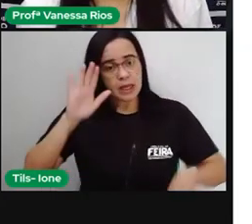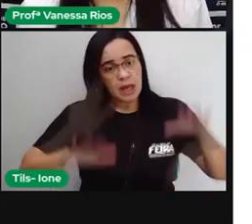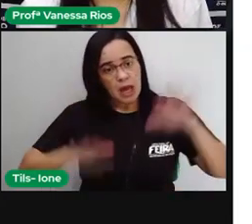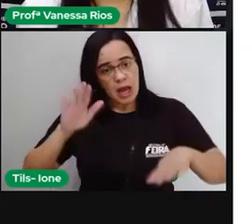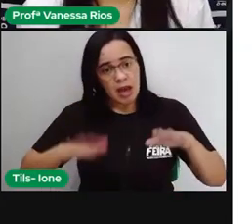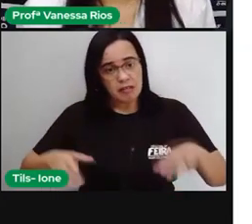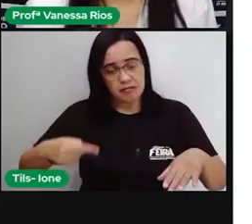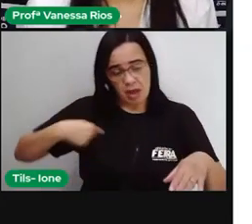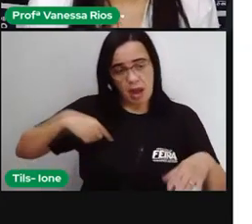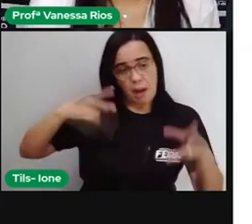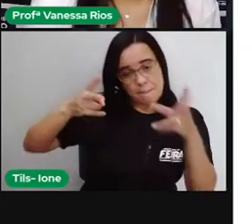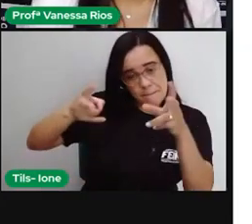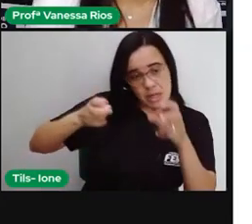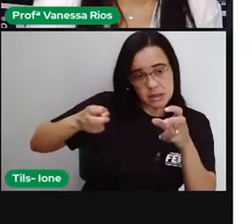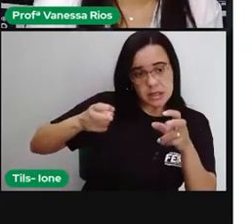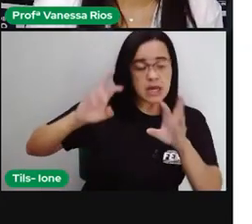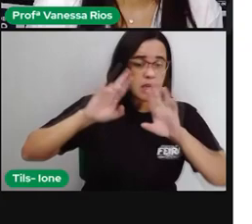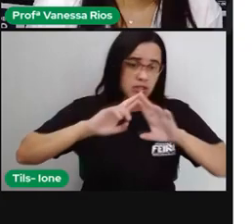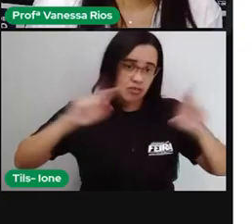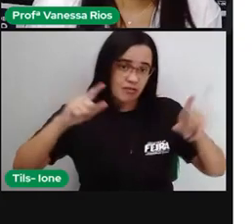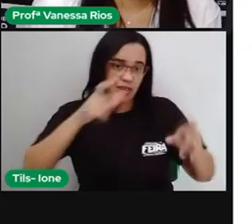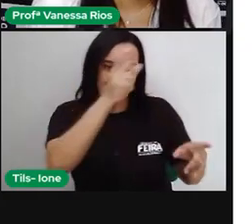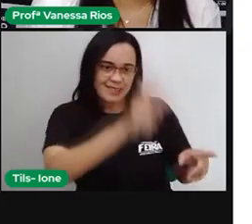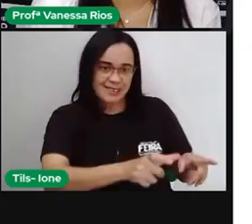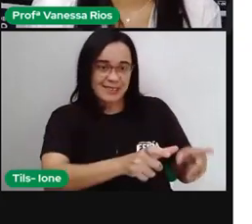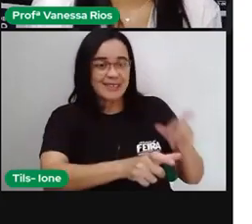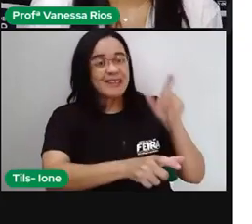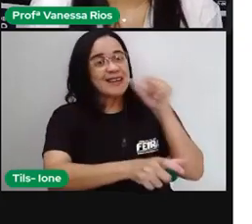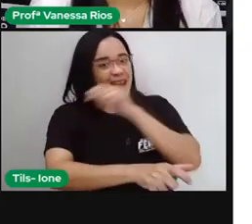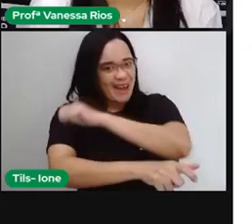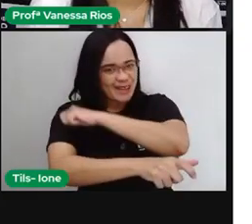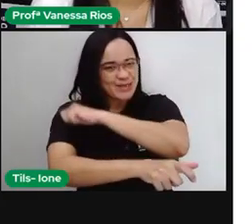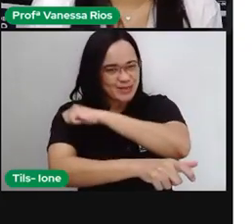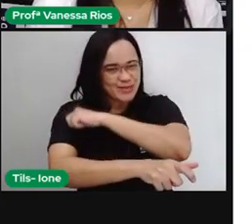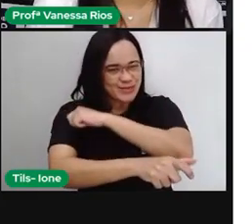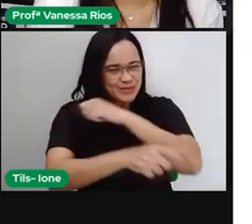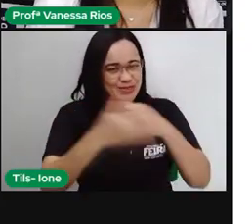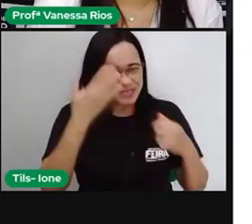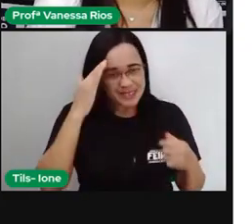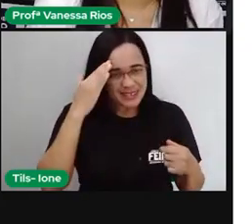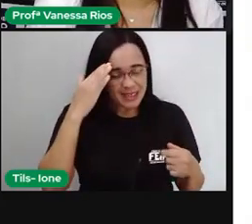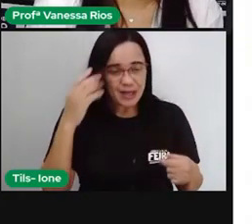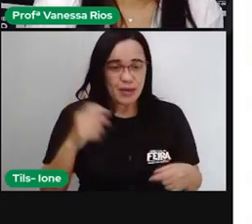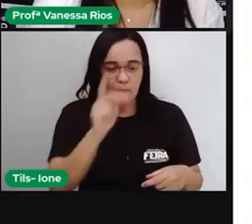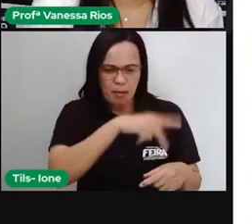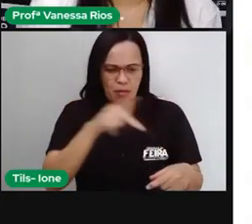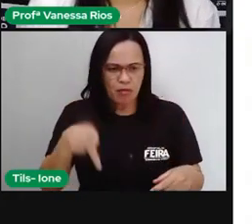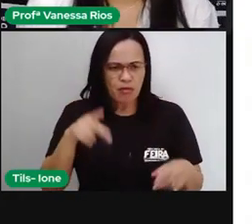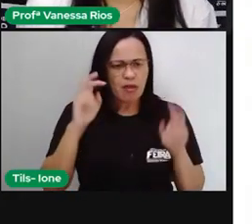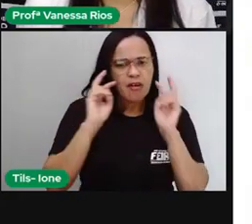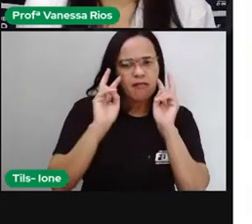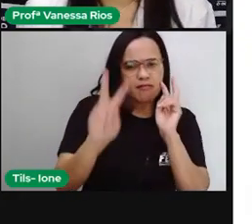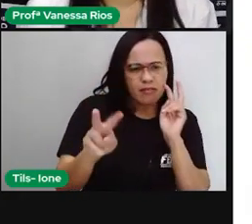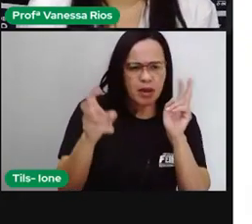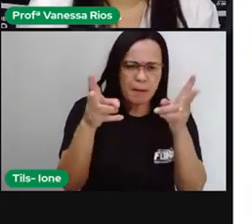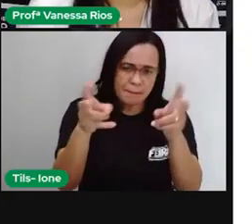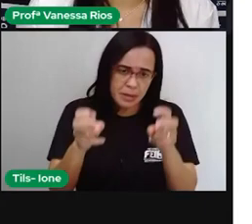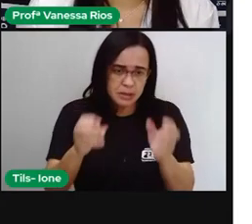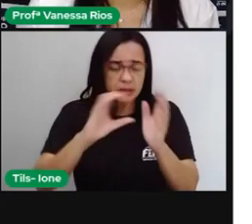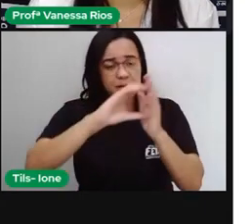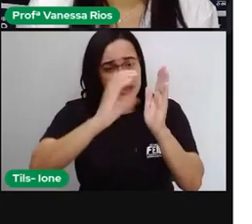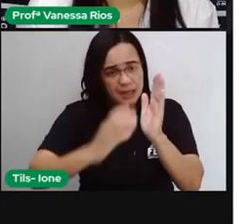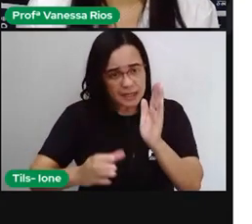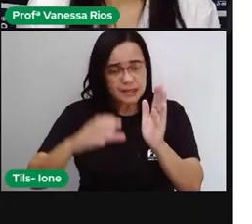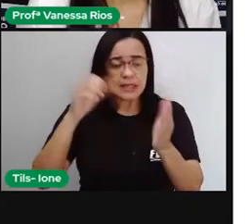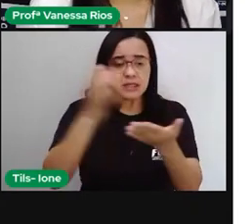percepção pode ser diferente da sua. Então, eu posso olhar e perceber algumas características, alguns